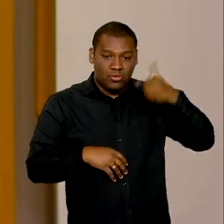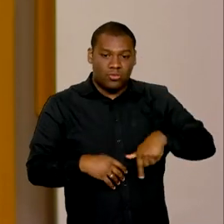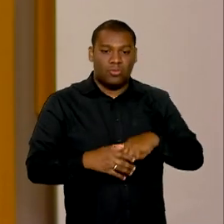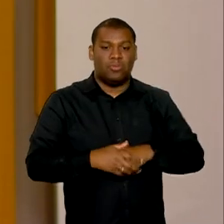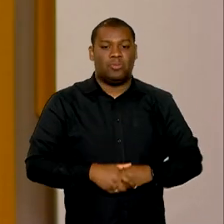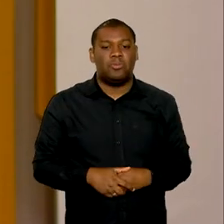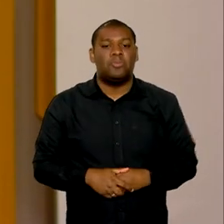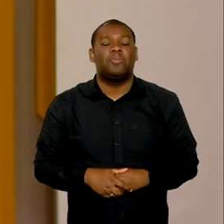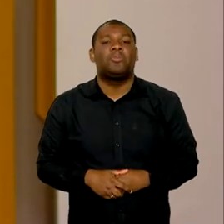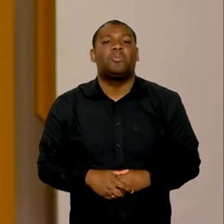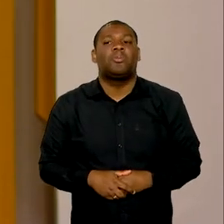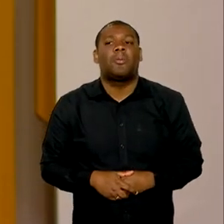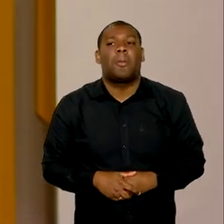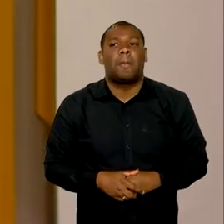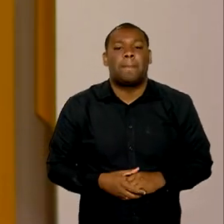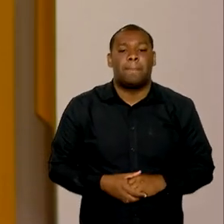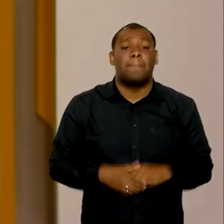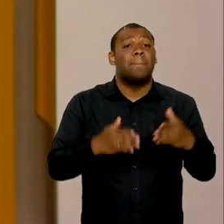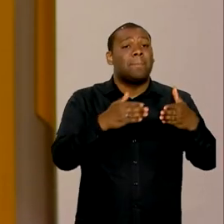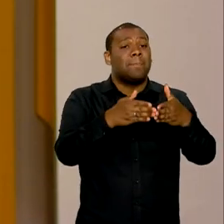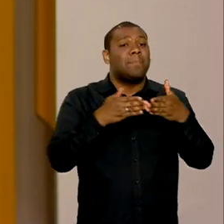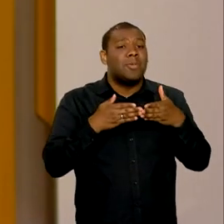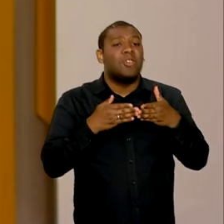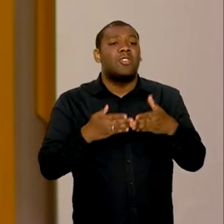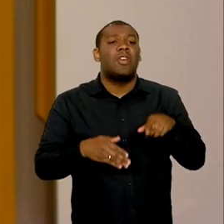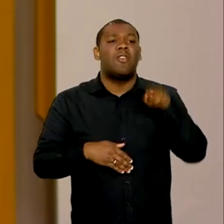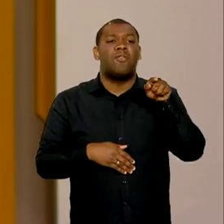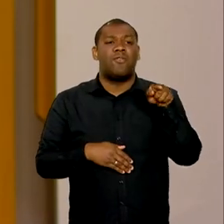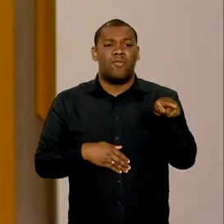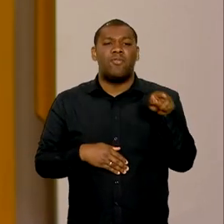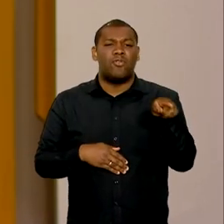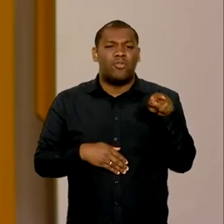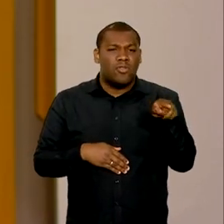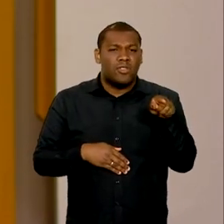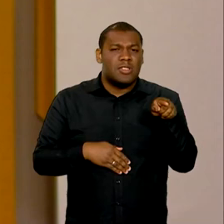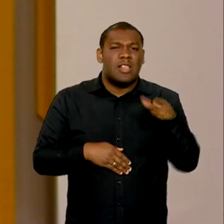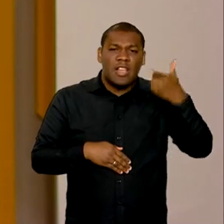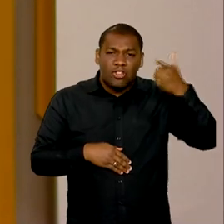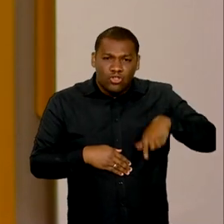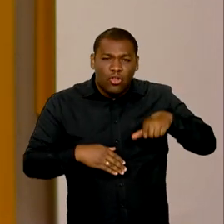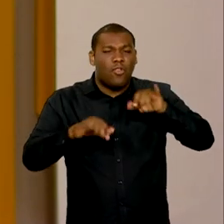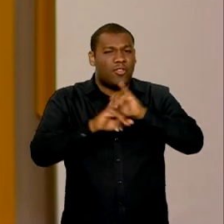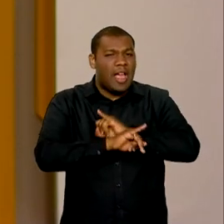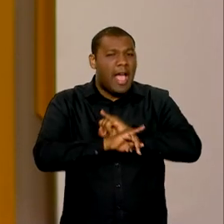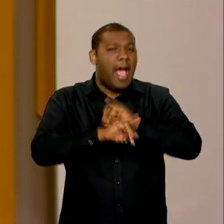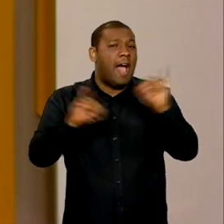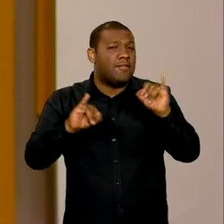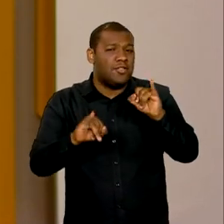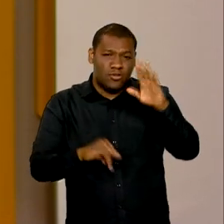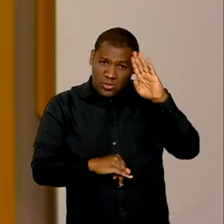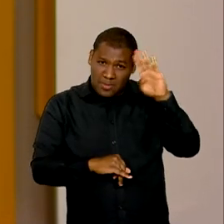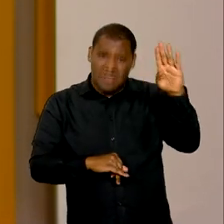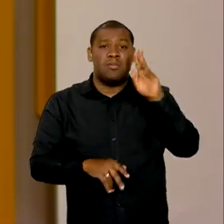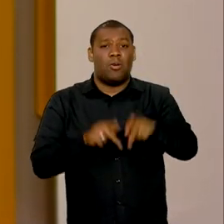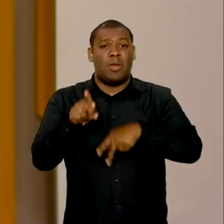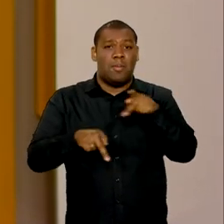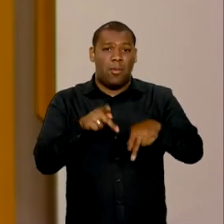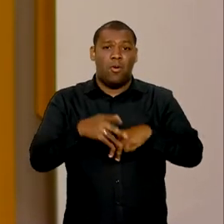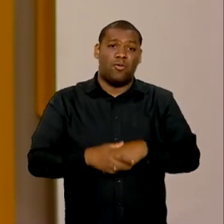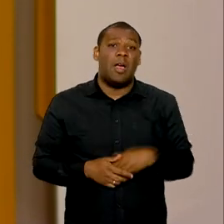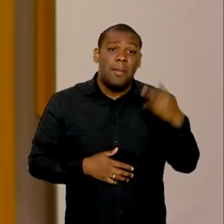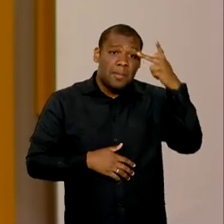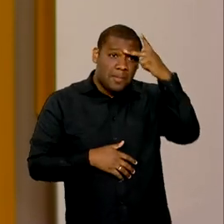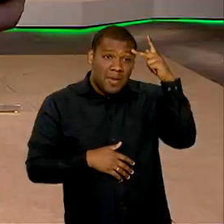aqui, eu vou pedir para você resumir as principais orientações para a população, não só para os moradores dessas